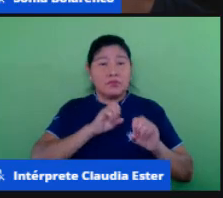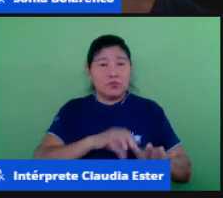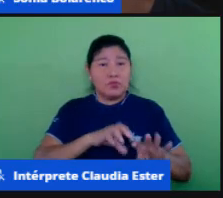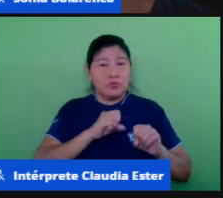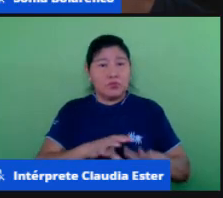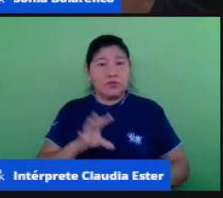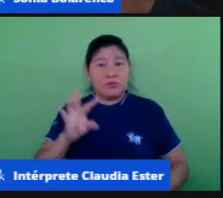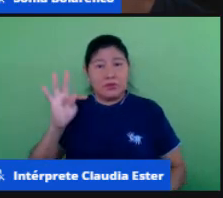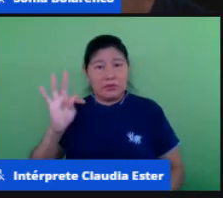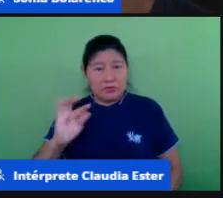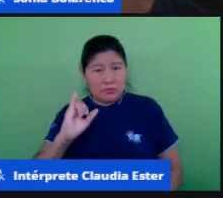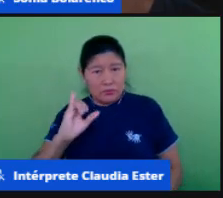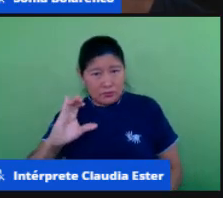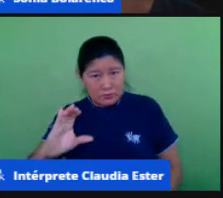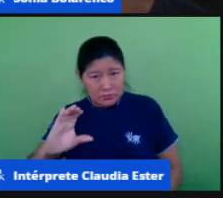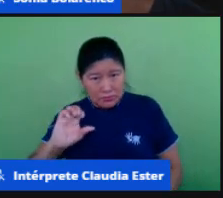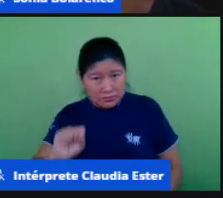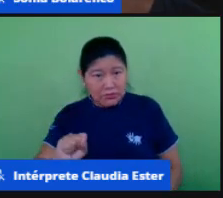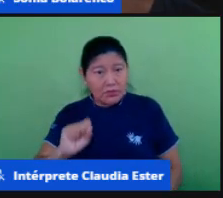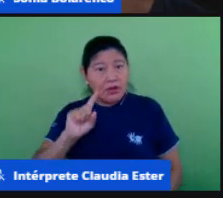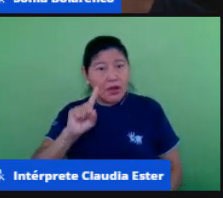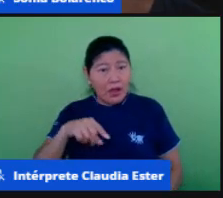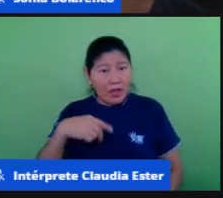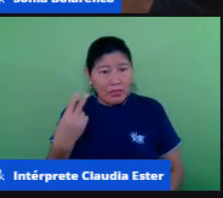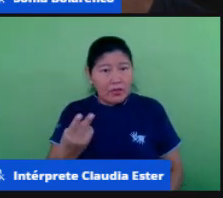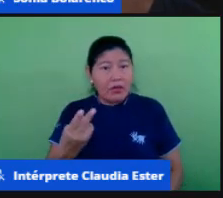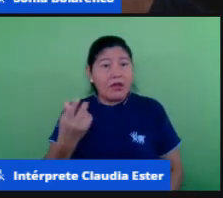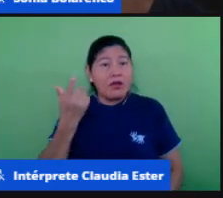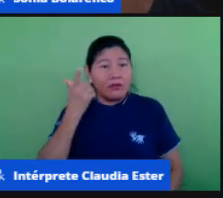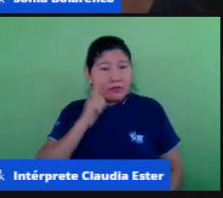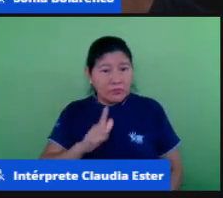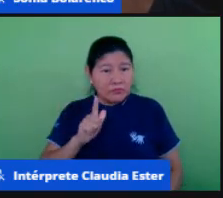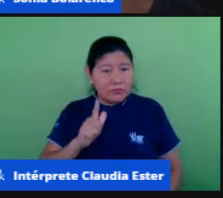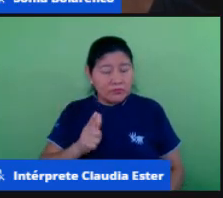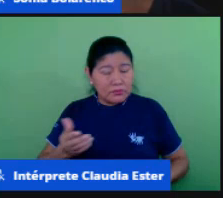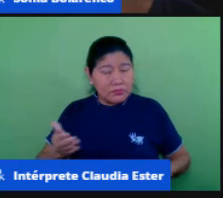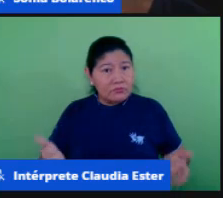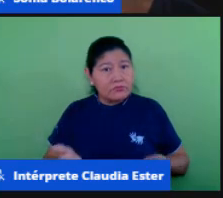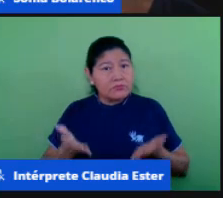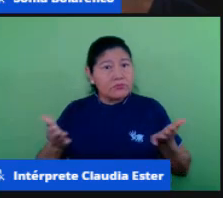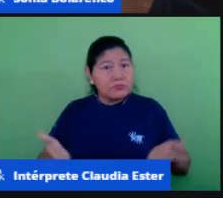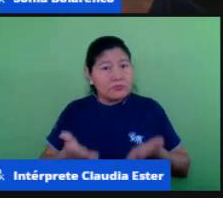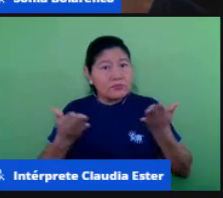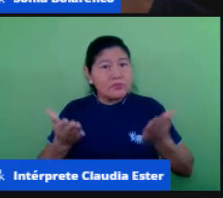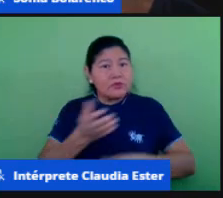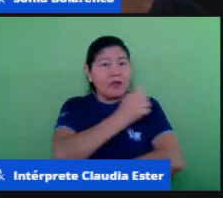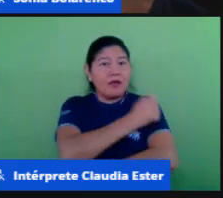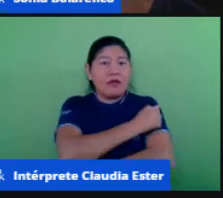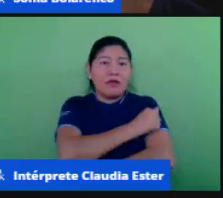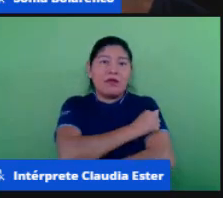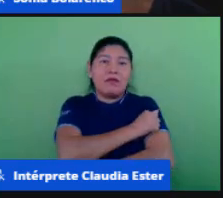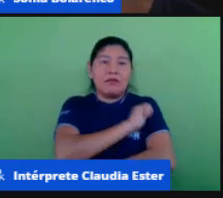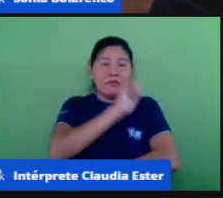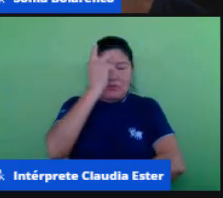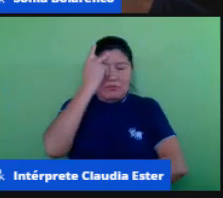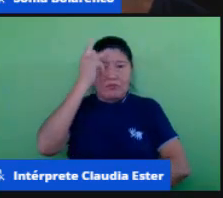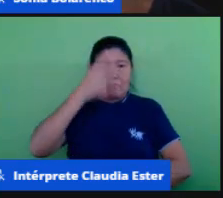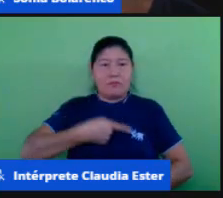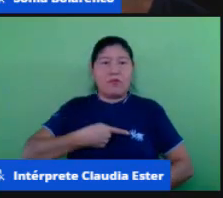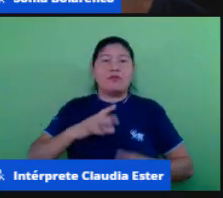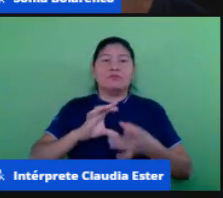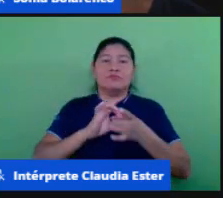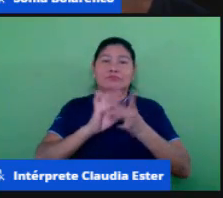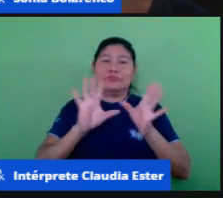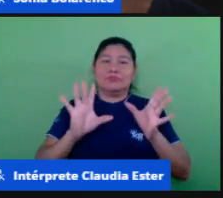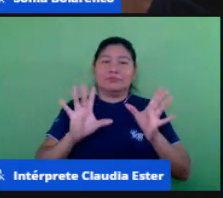podemos estar desenvolvendo nos nossos alunos é a autonomia de aprendizagem próximo slide